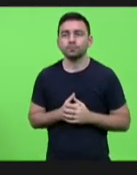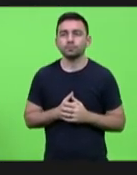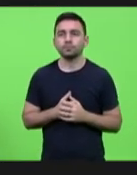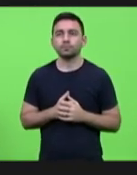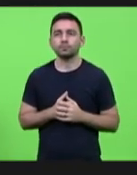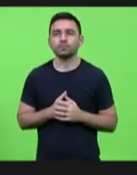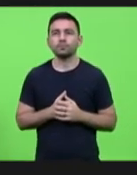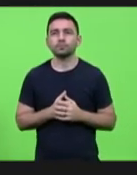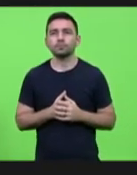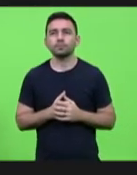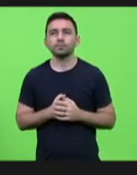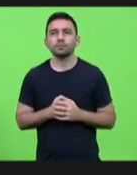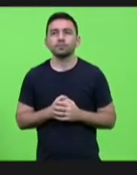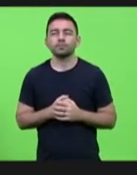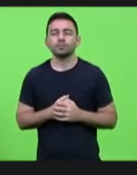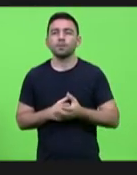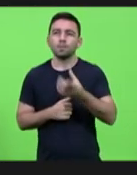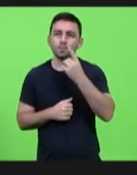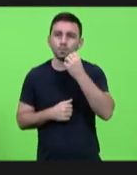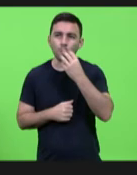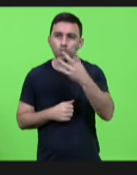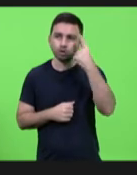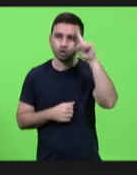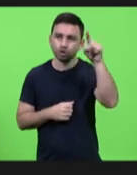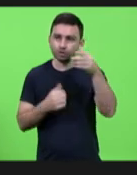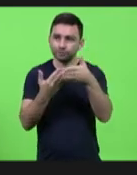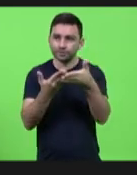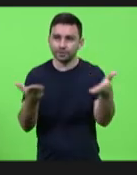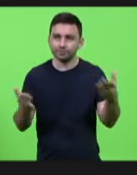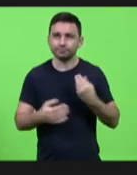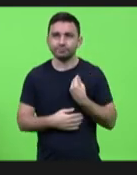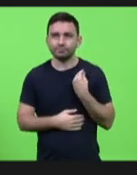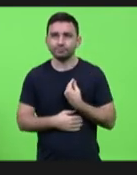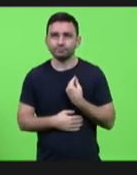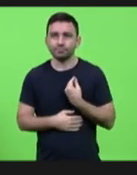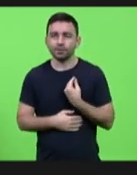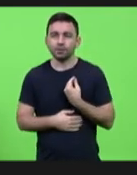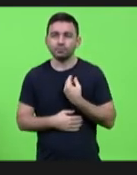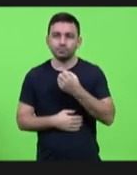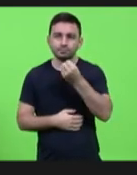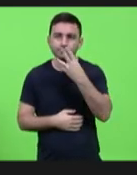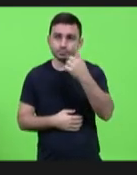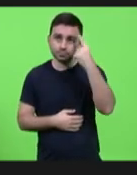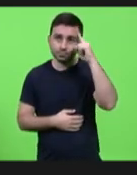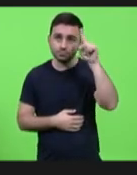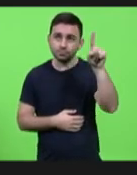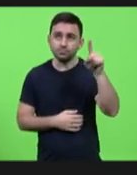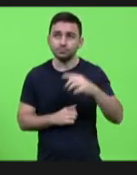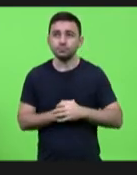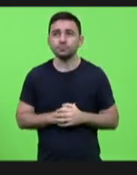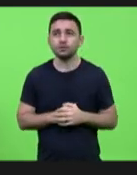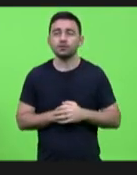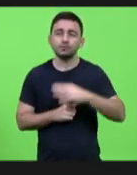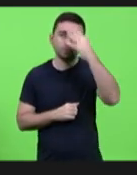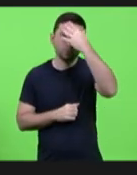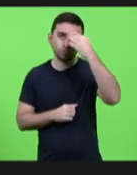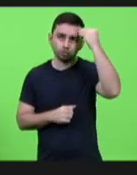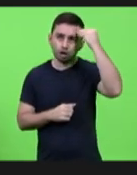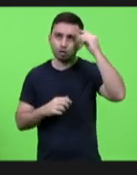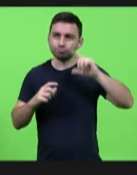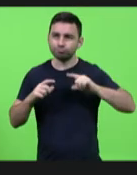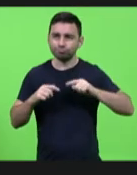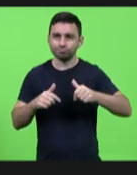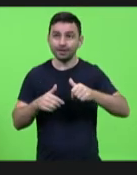teu microfone bom dia a todos que estão presentes bom dia a Luciane que encabeça